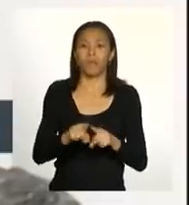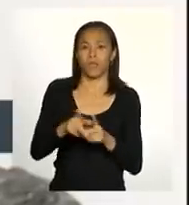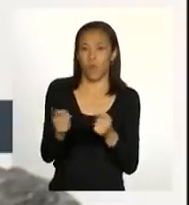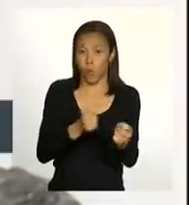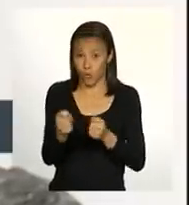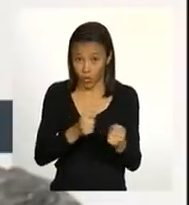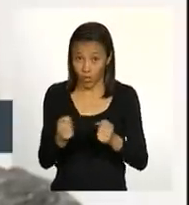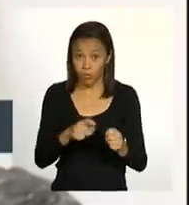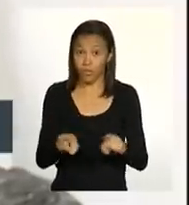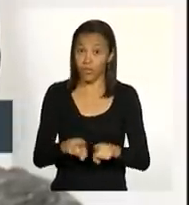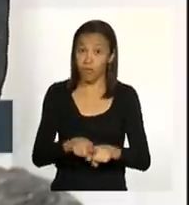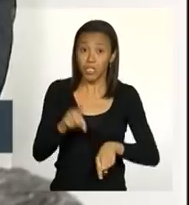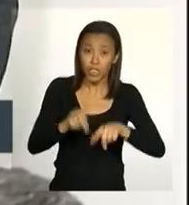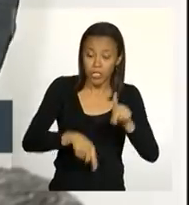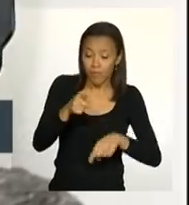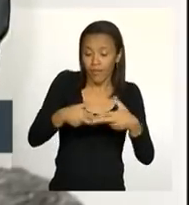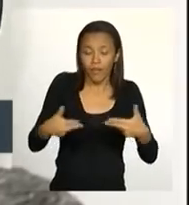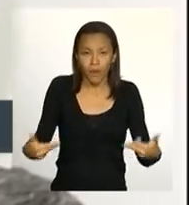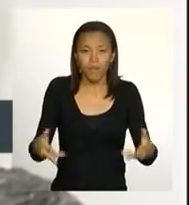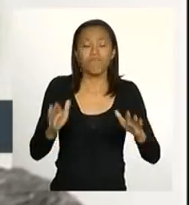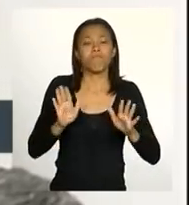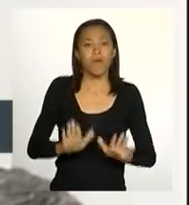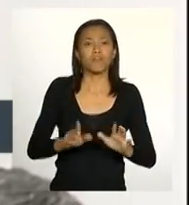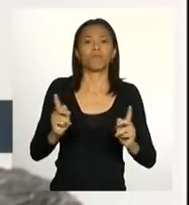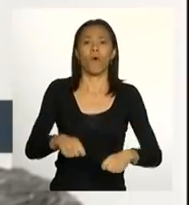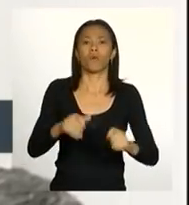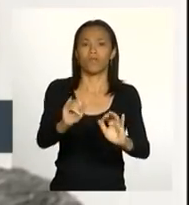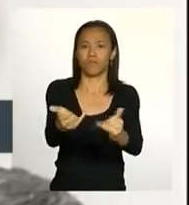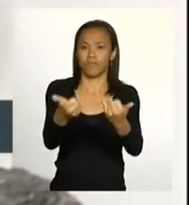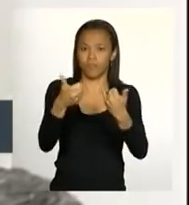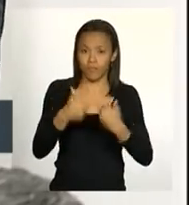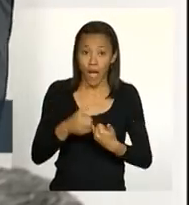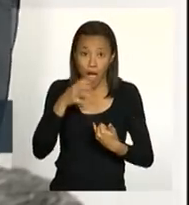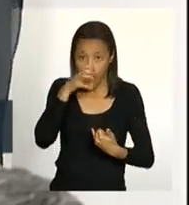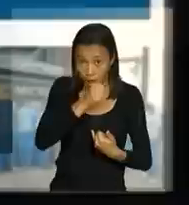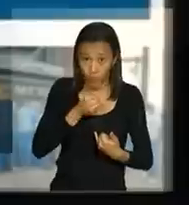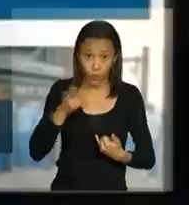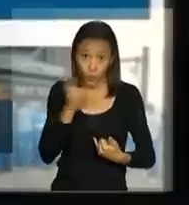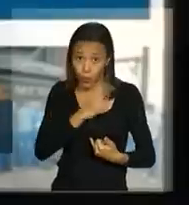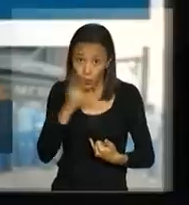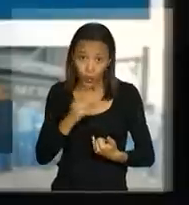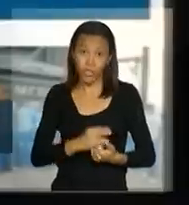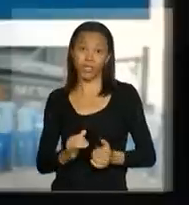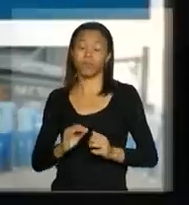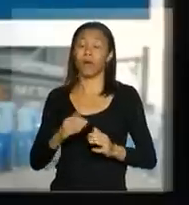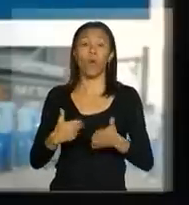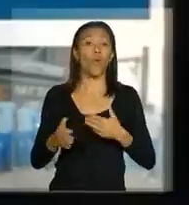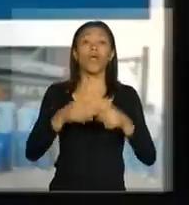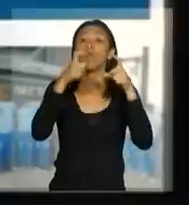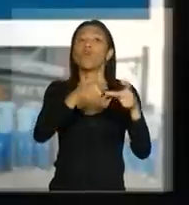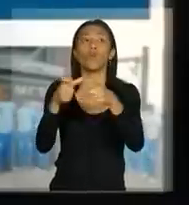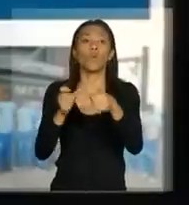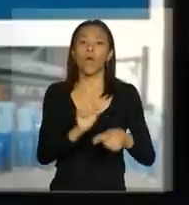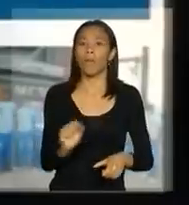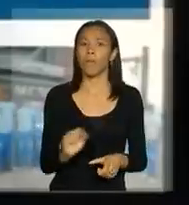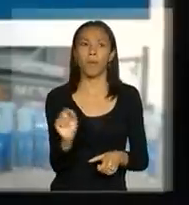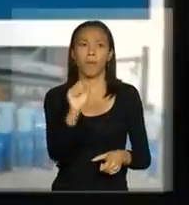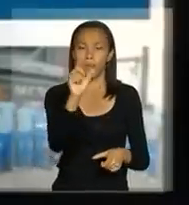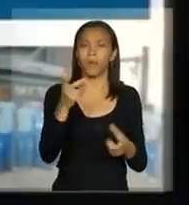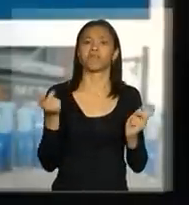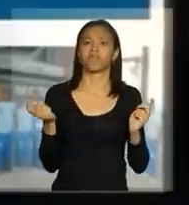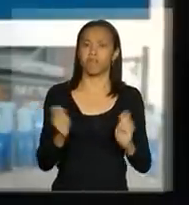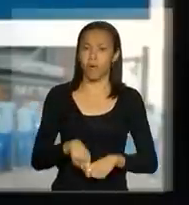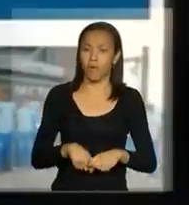insumos, mas que podem ser acionadas imediatamente para qualquer ação em área, a partir do